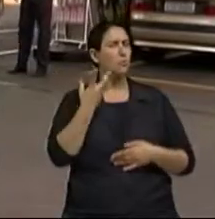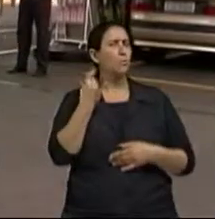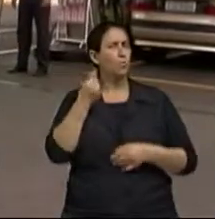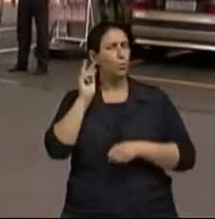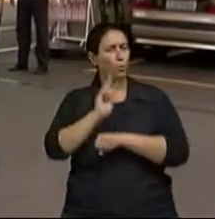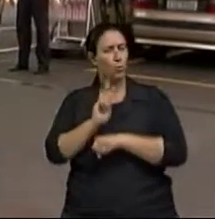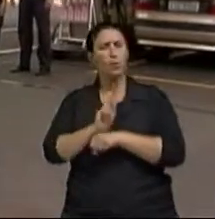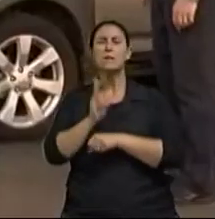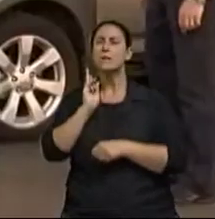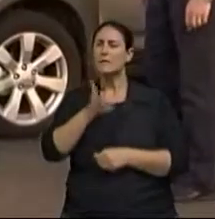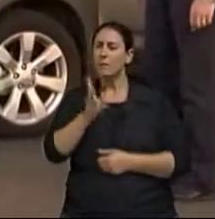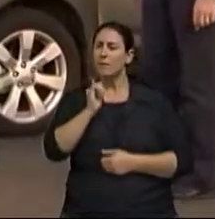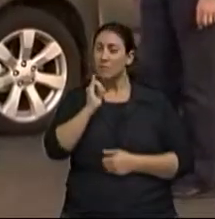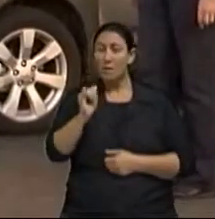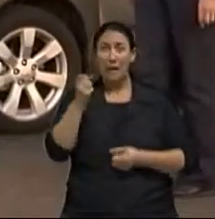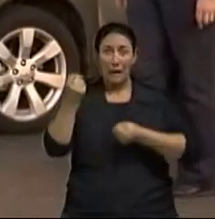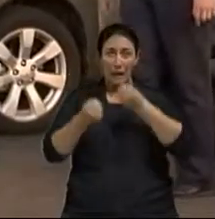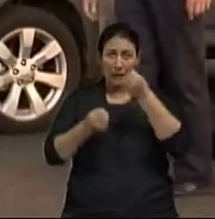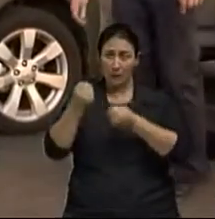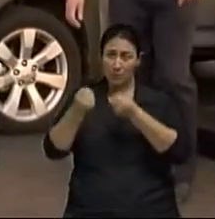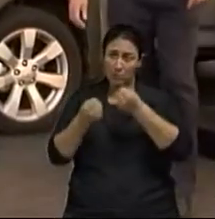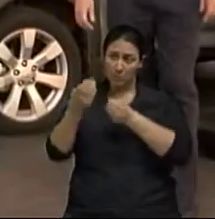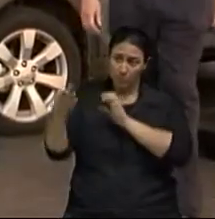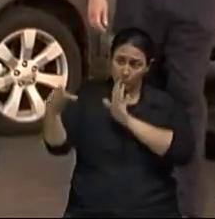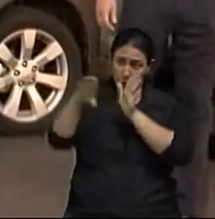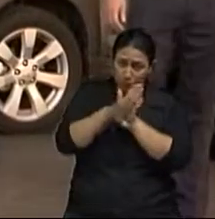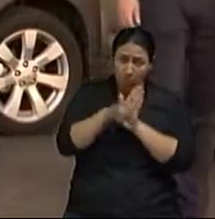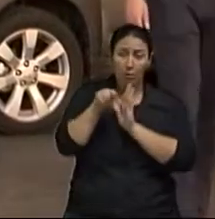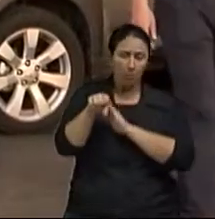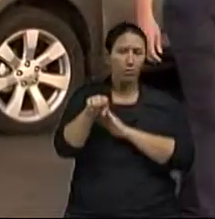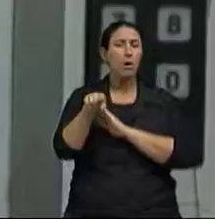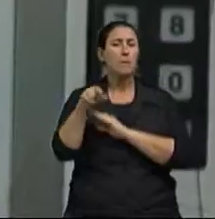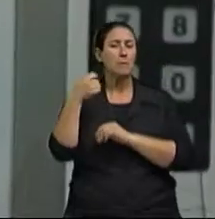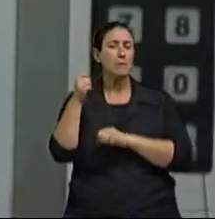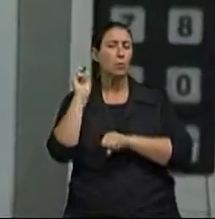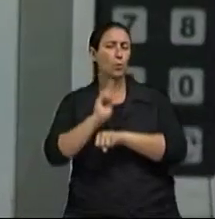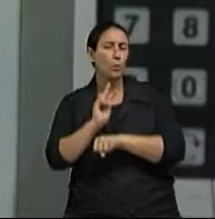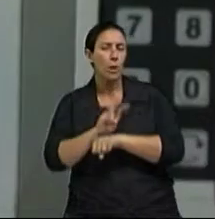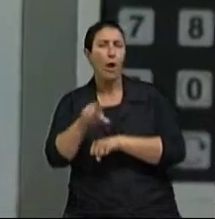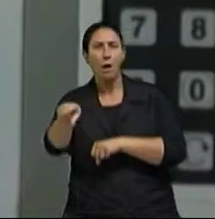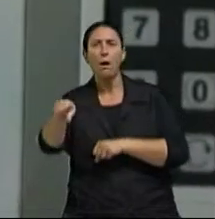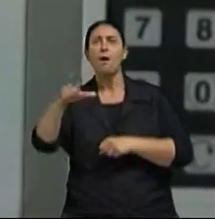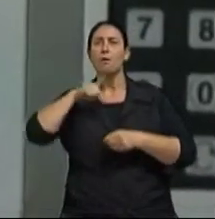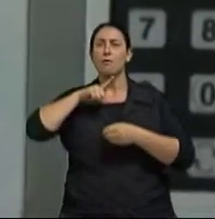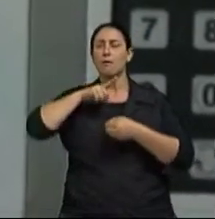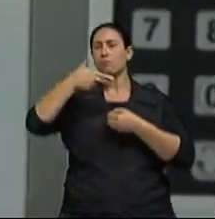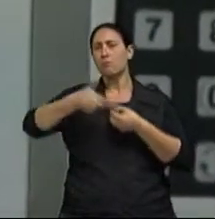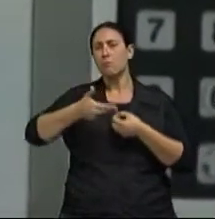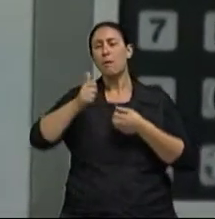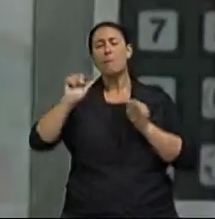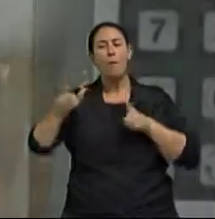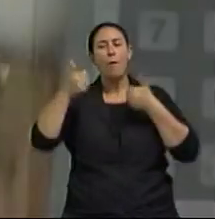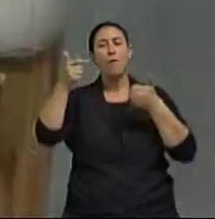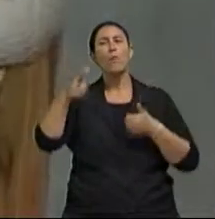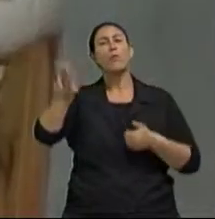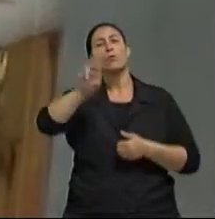quantifica que o carro que veio até a fazenda, ele utilizou combustível fóssil Melhor que ele não tenha utilizado Melhor que ele tenha utilizado o etanol Mas